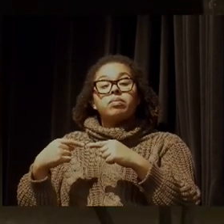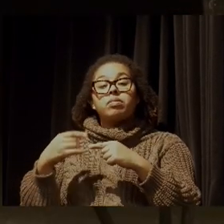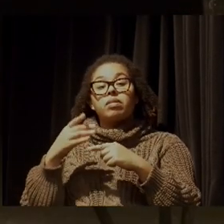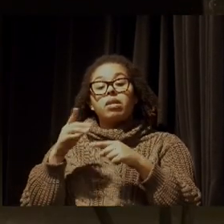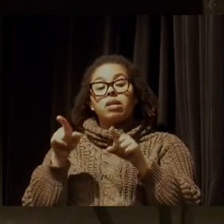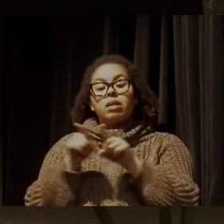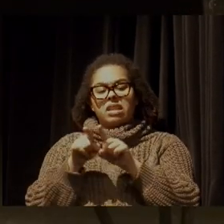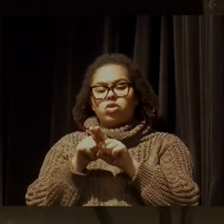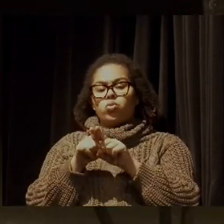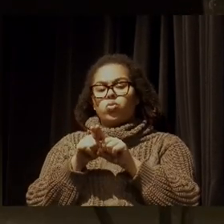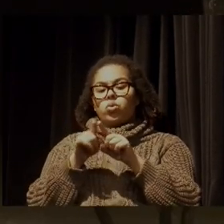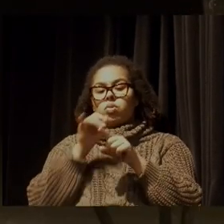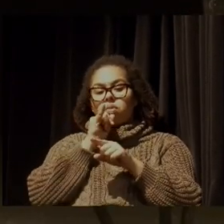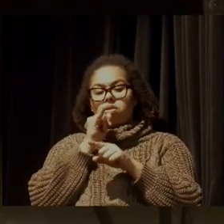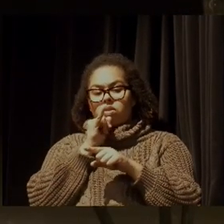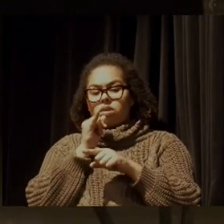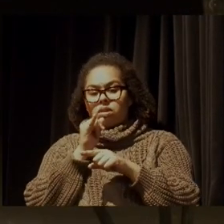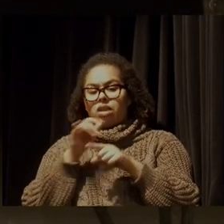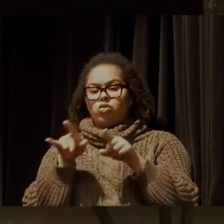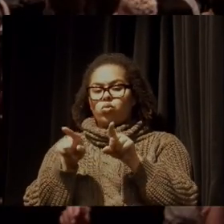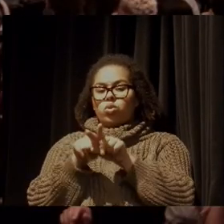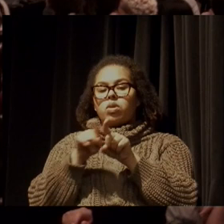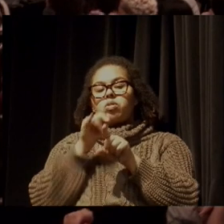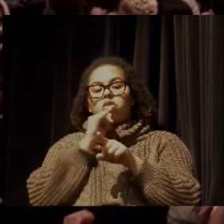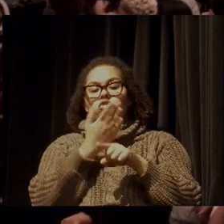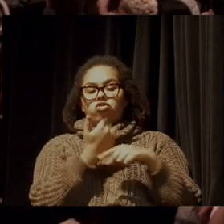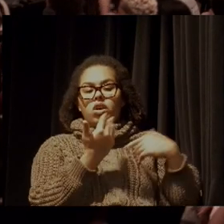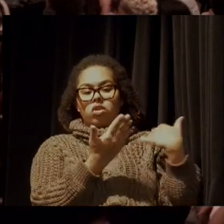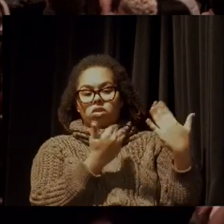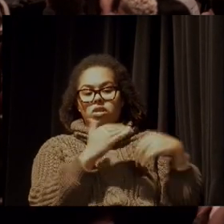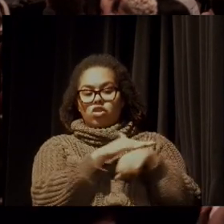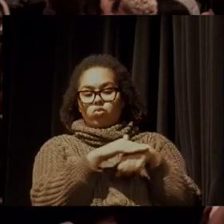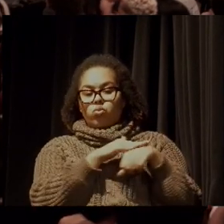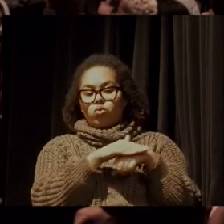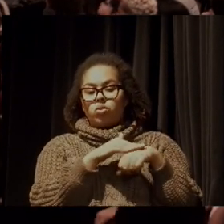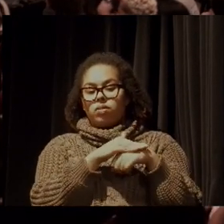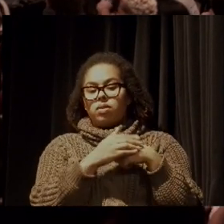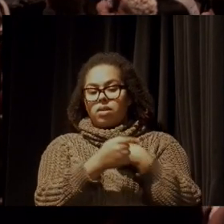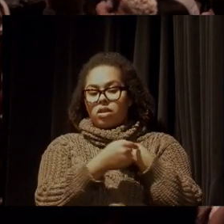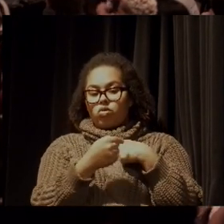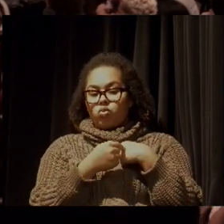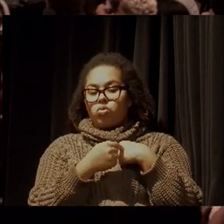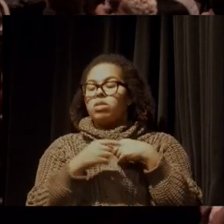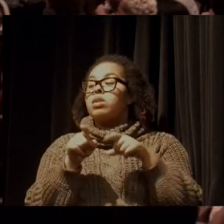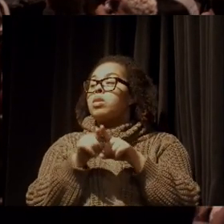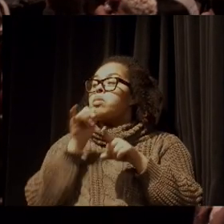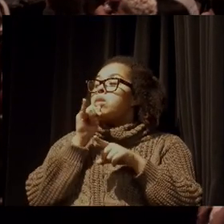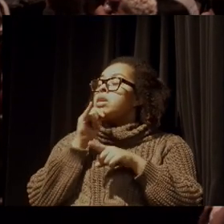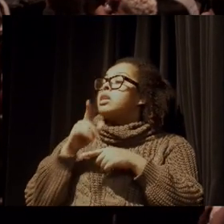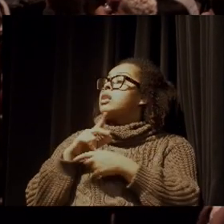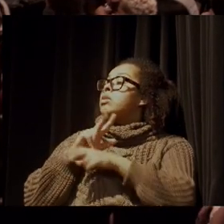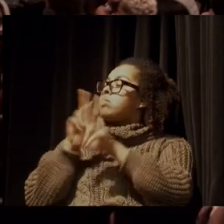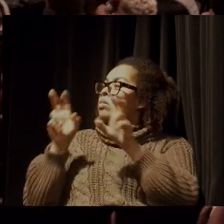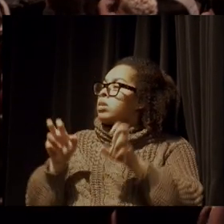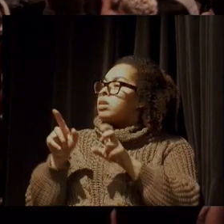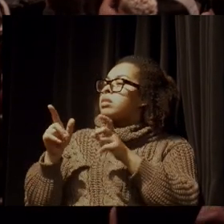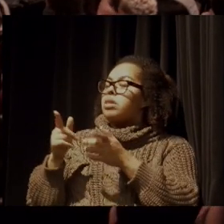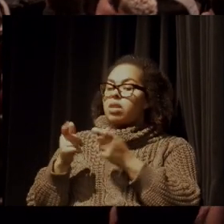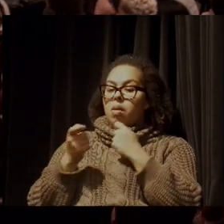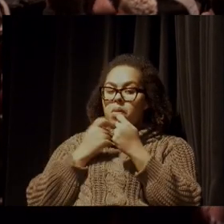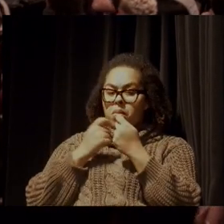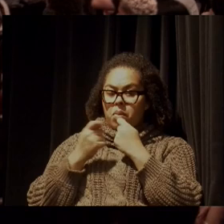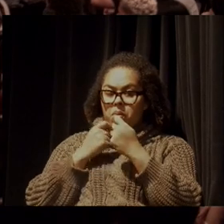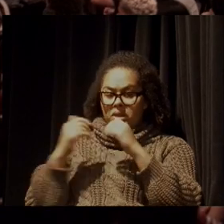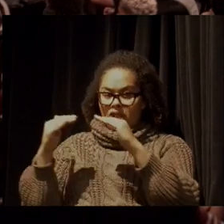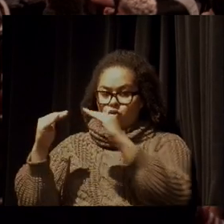eu estou falando com o Ayrton, você sabe, eu tinha um senador muito engraçado, Severo Gomes, vinha um jornalista na casa